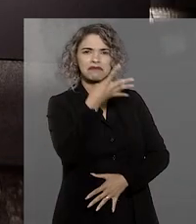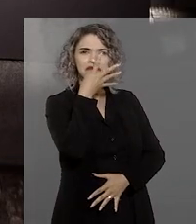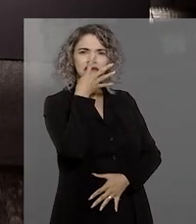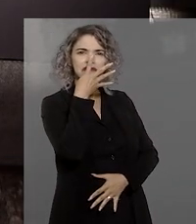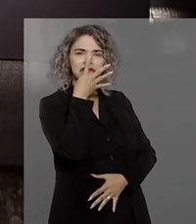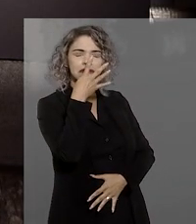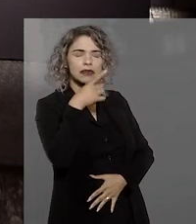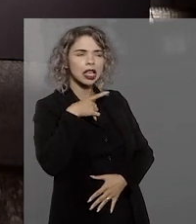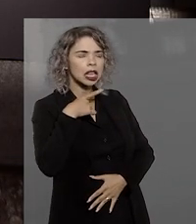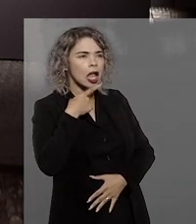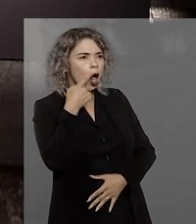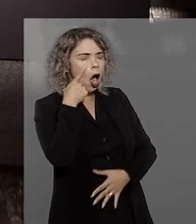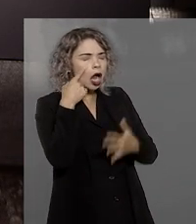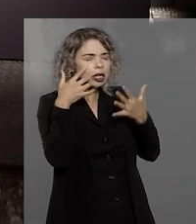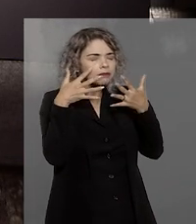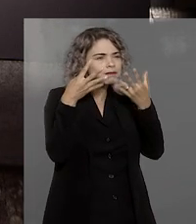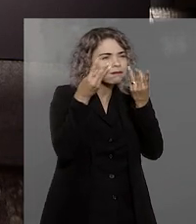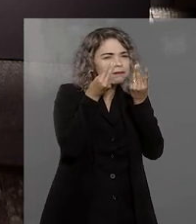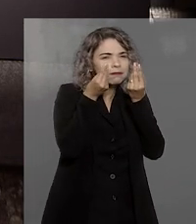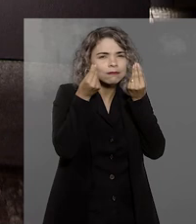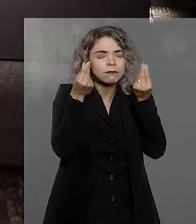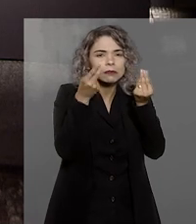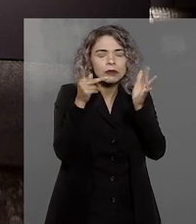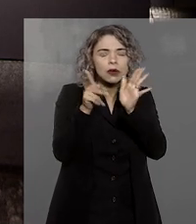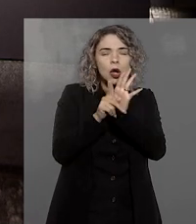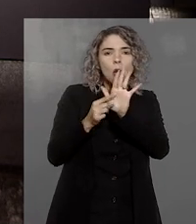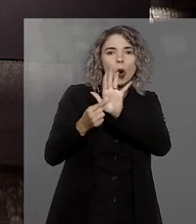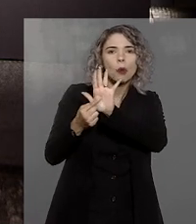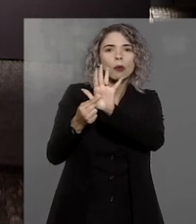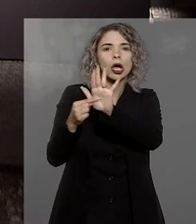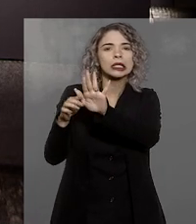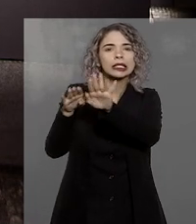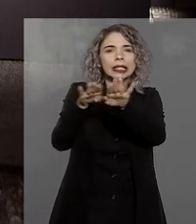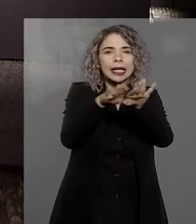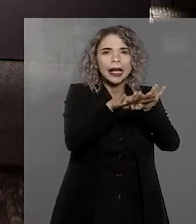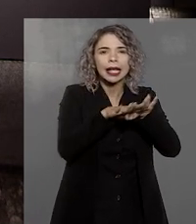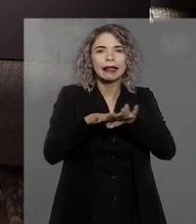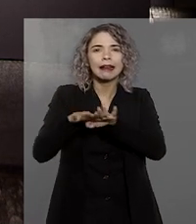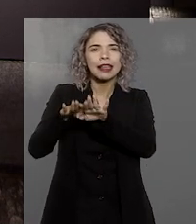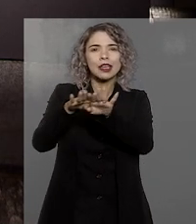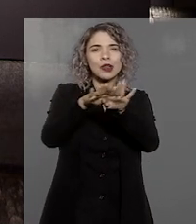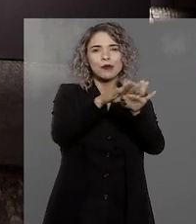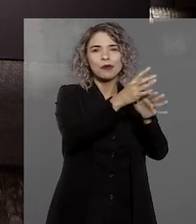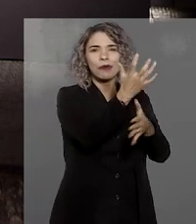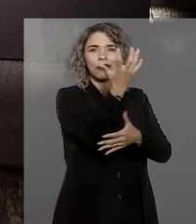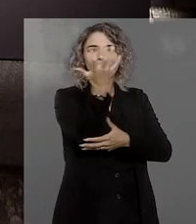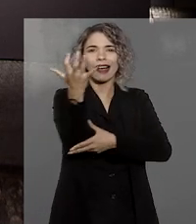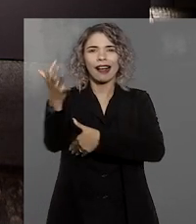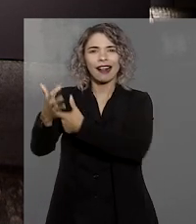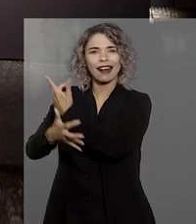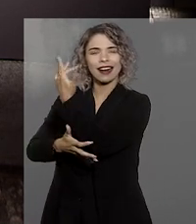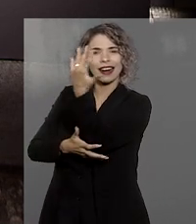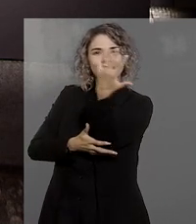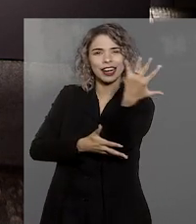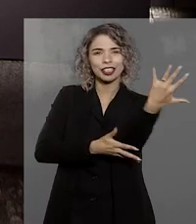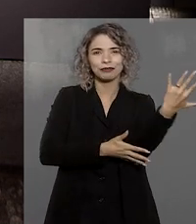Paisagens confundem os olhos com reflexos e revelam o equilíbrio exuberante da mata.